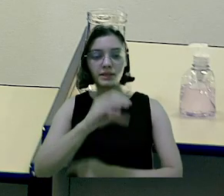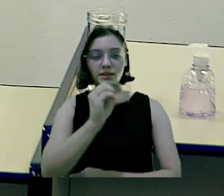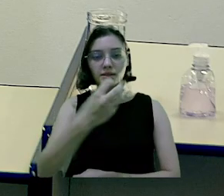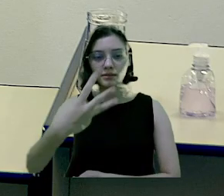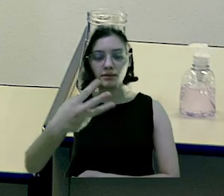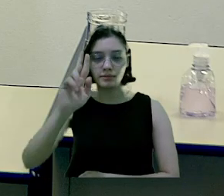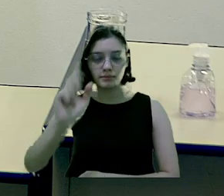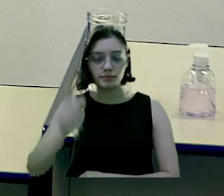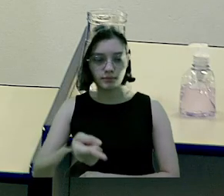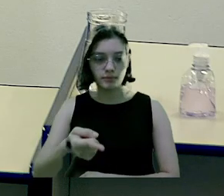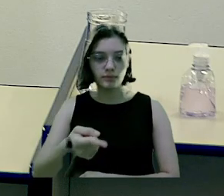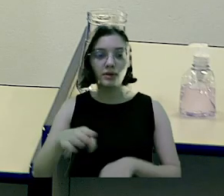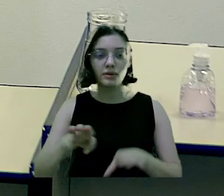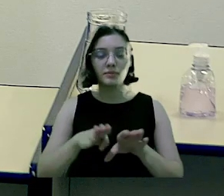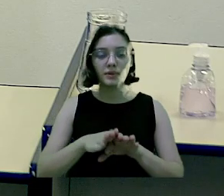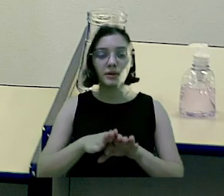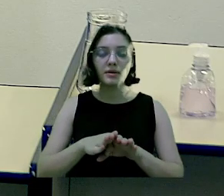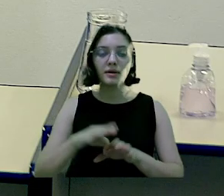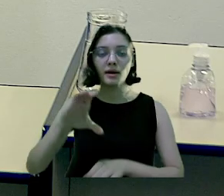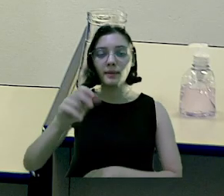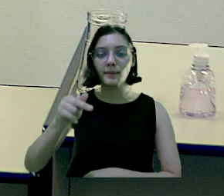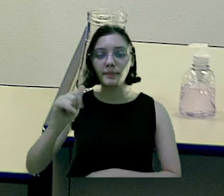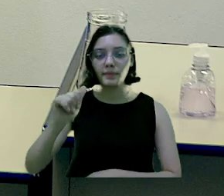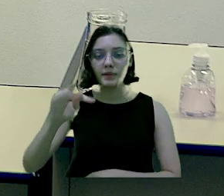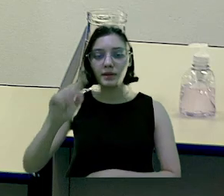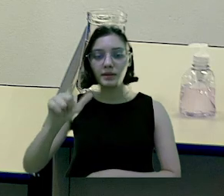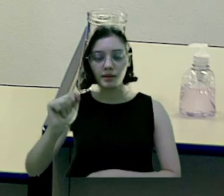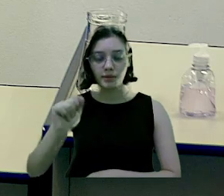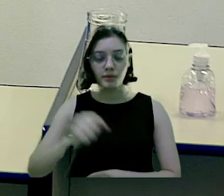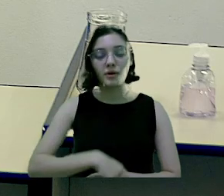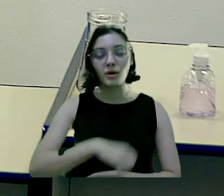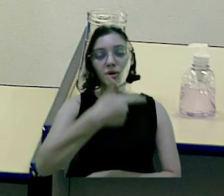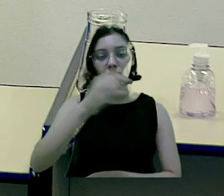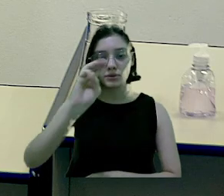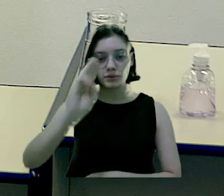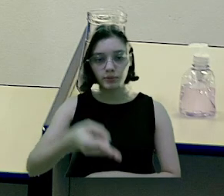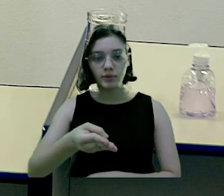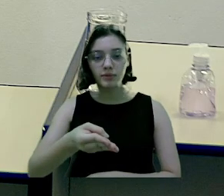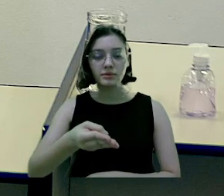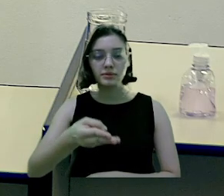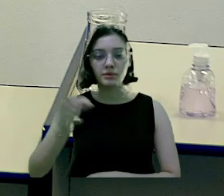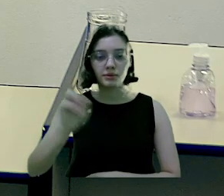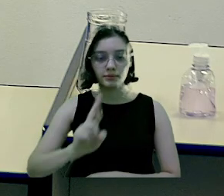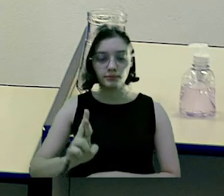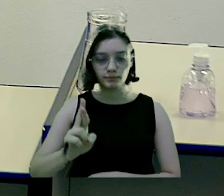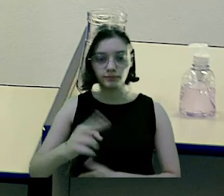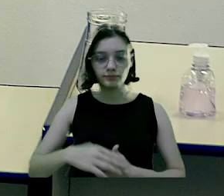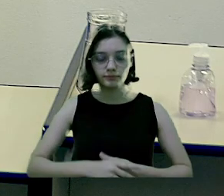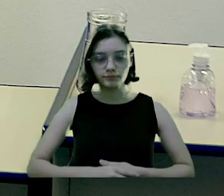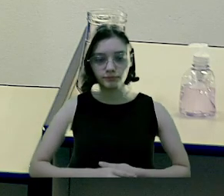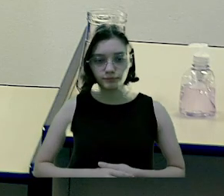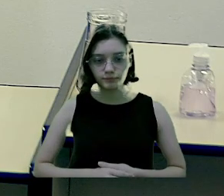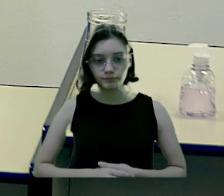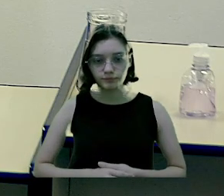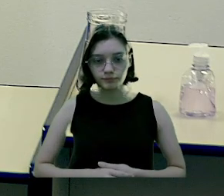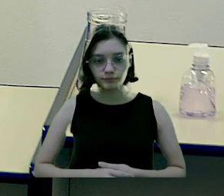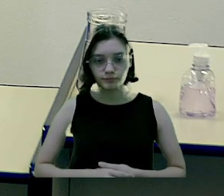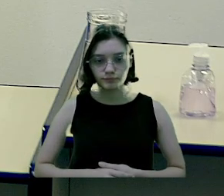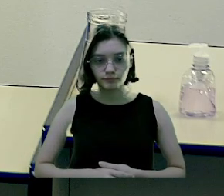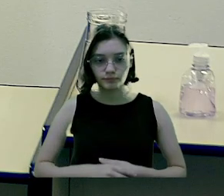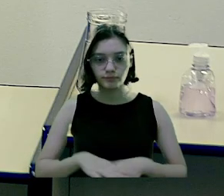173.000,00, receitas de capital,$ 2.579.460,43,